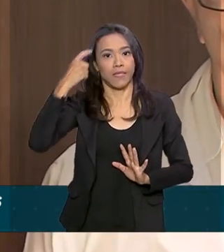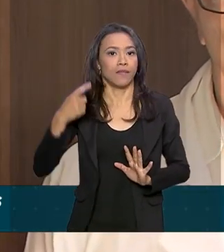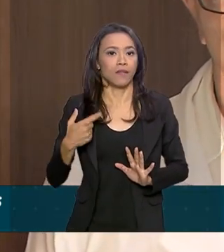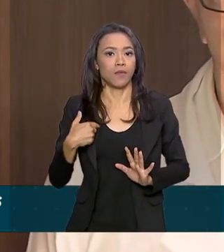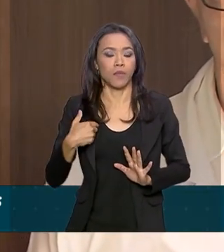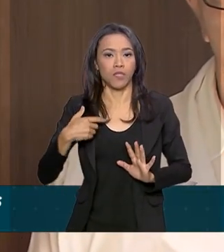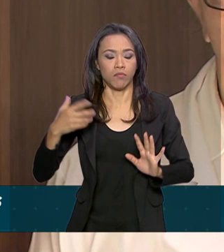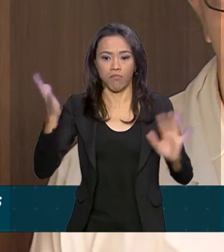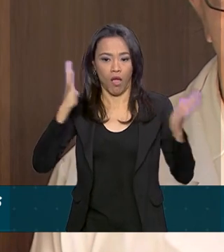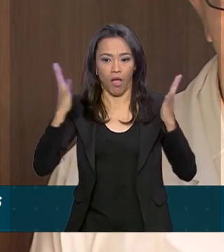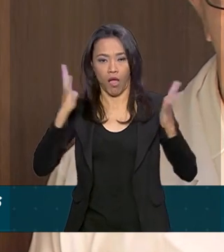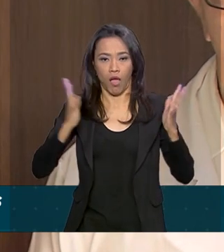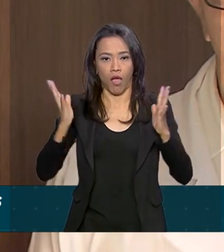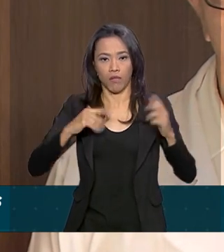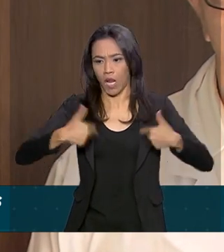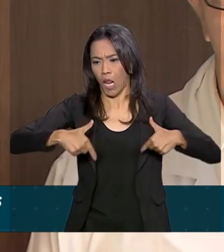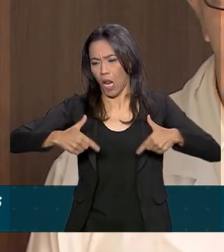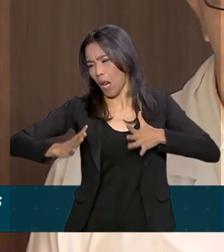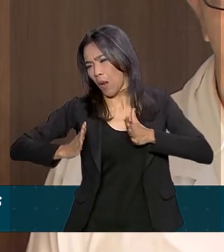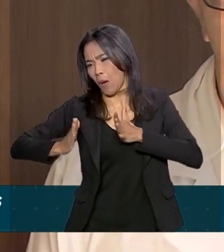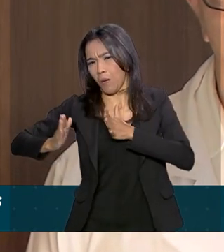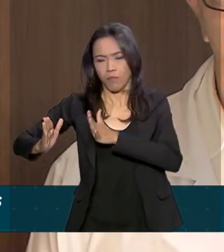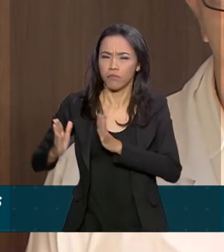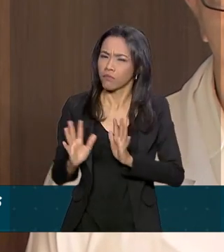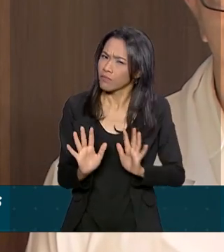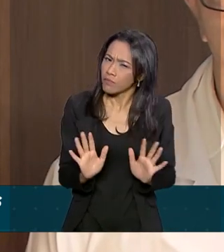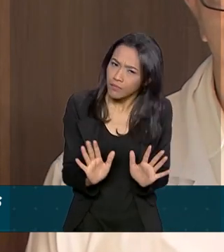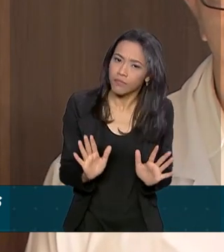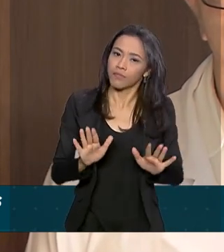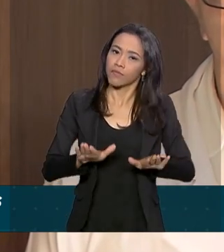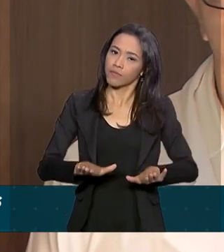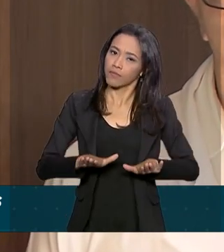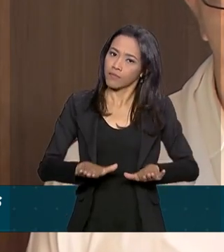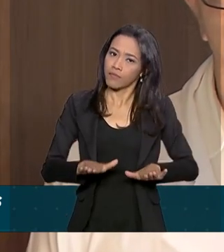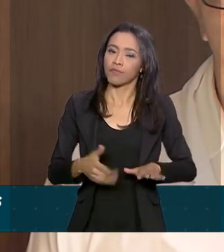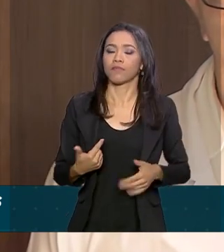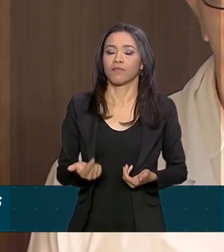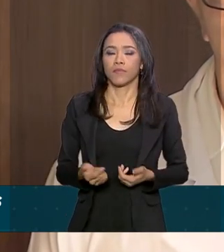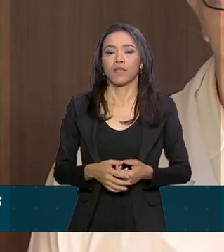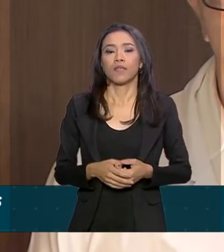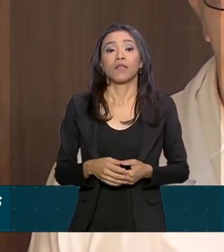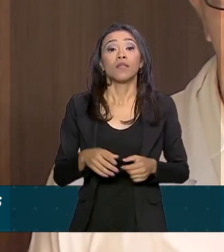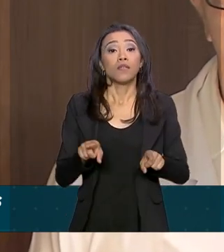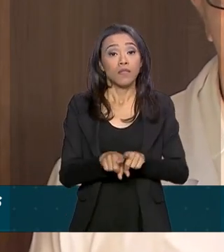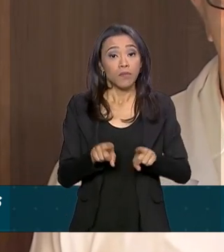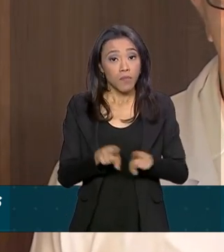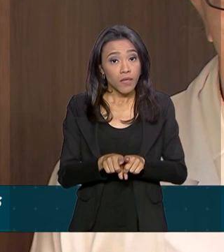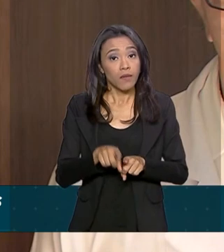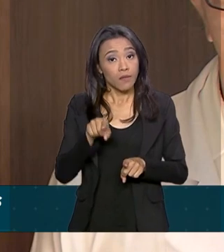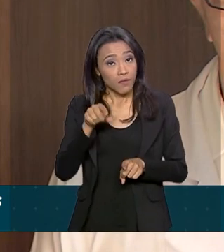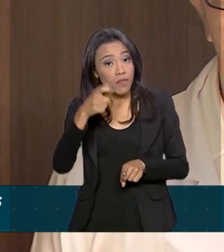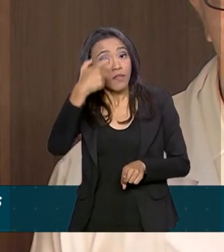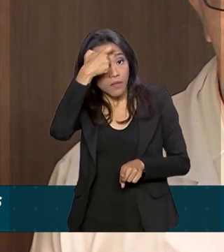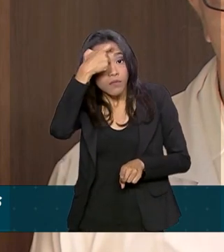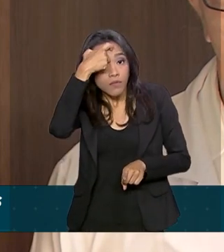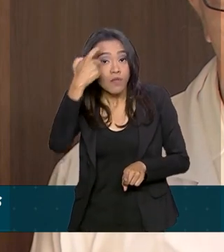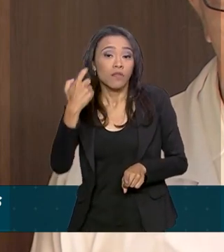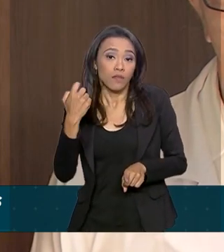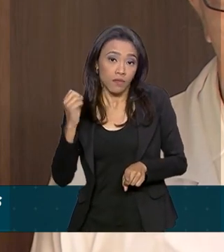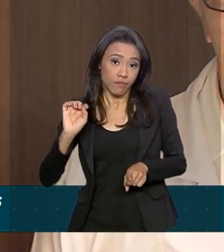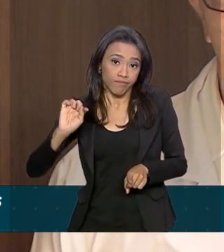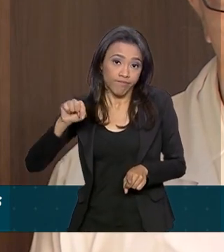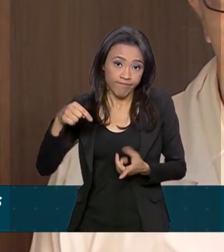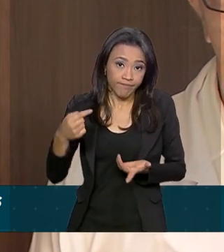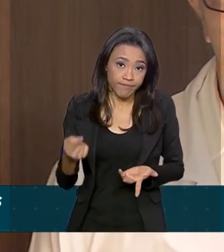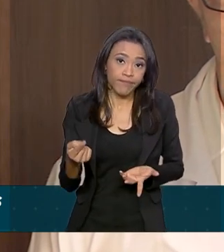visto que nós esperamos a recuperação a mais pronta possível, e, partir dessa consciência, ele vai,